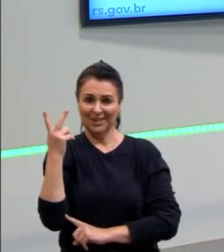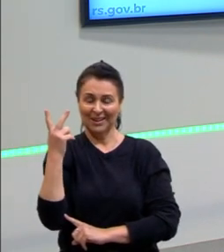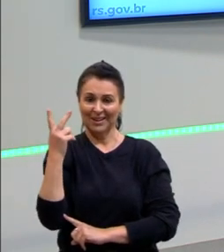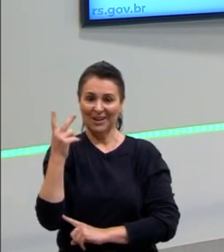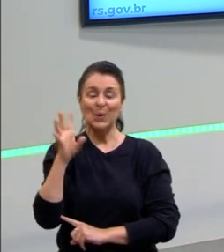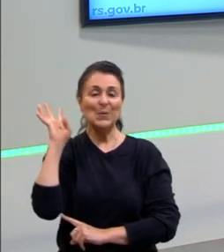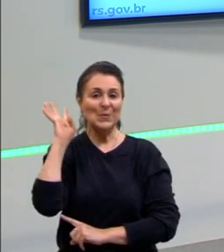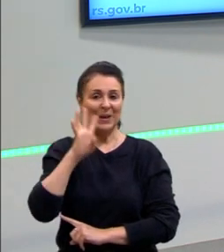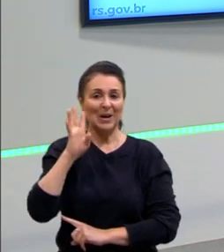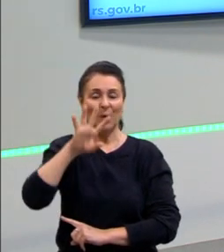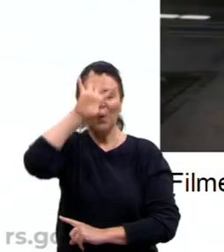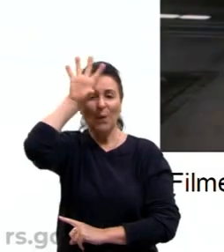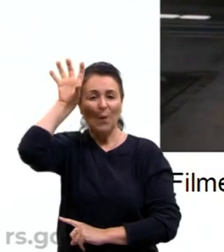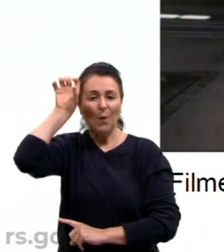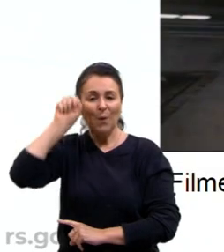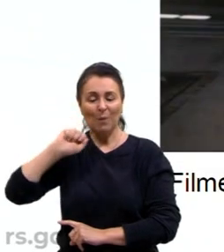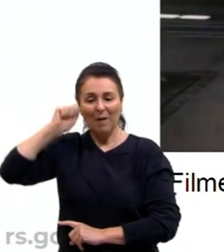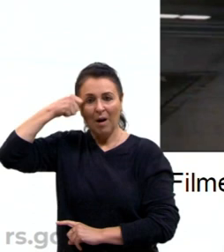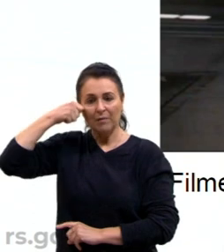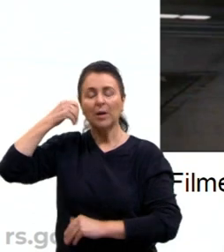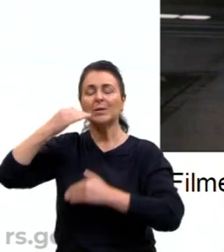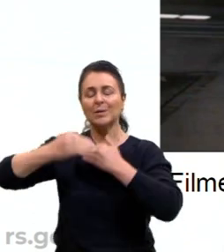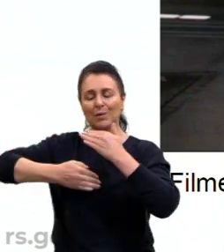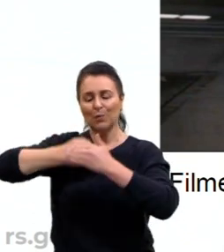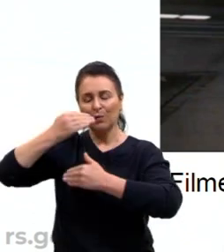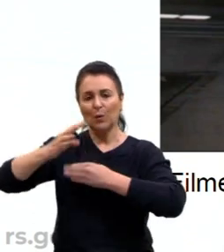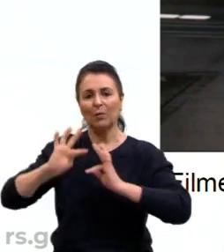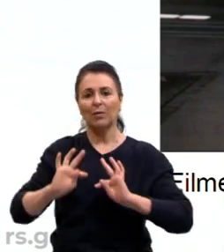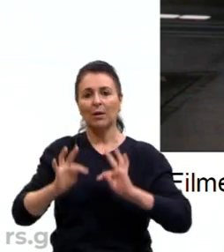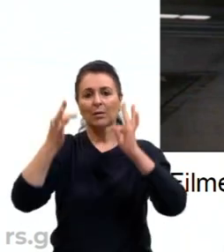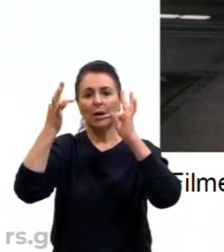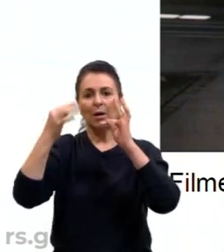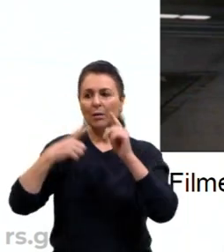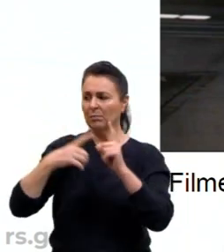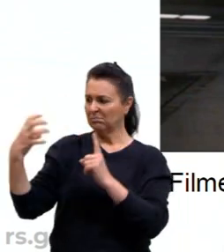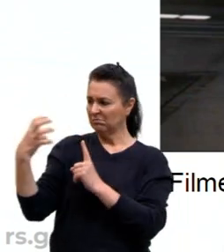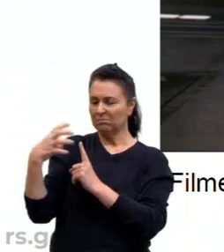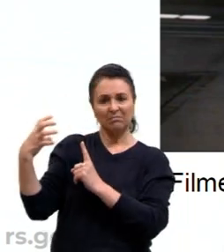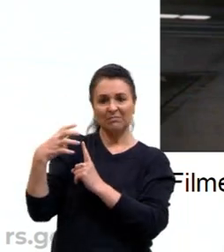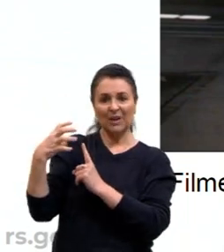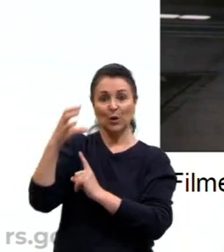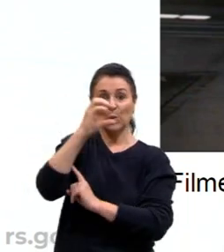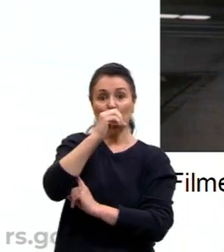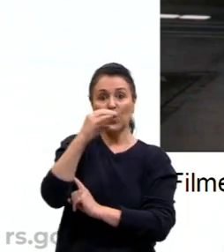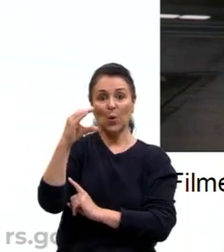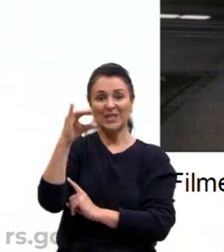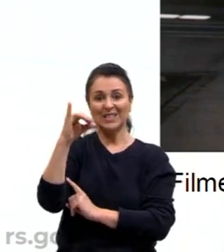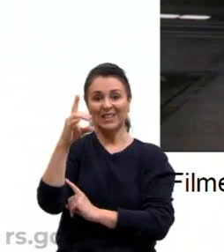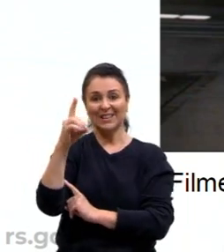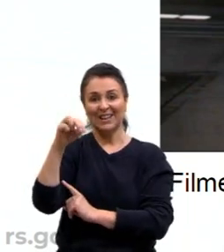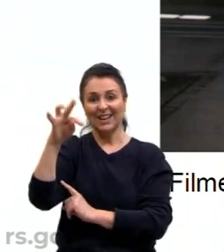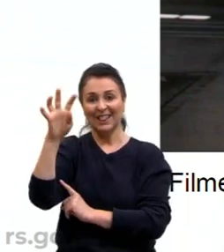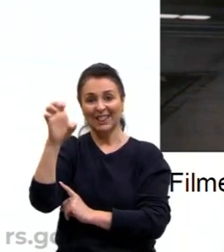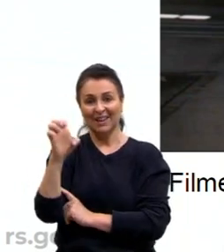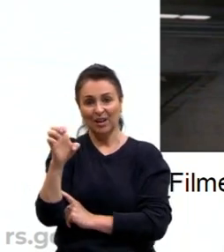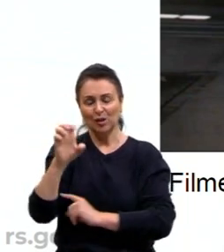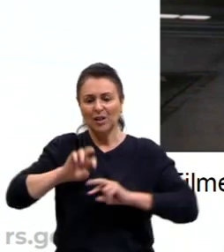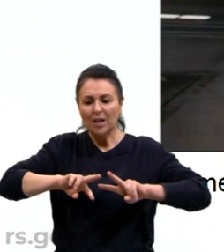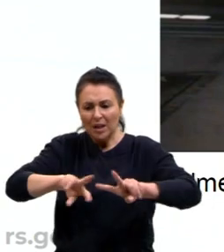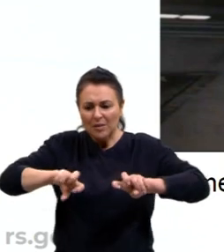África que se desenvolveu tecnologicamente sem a interferência do Ocidente, sem a exploração